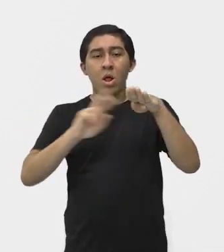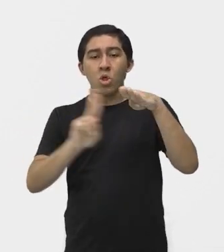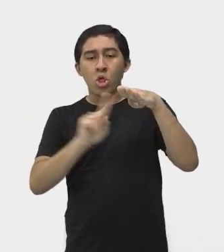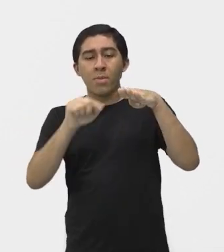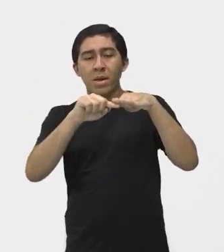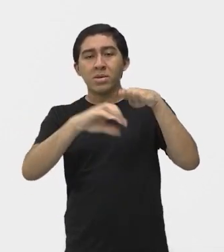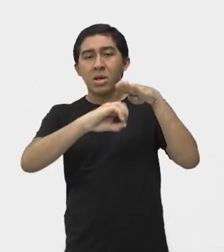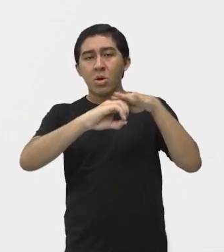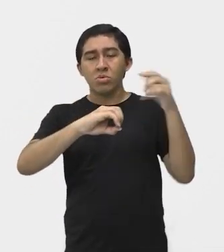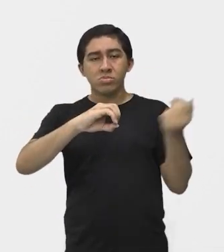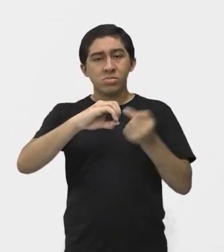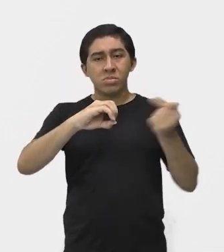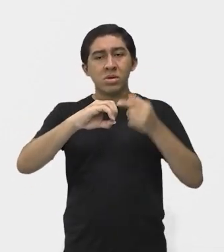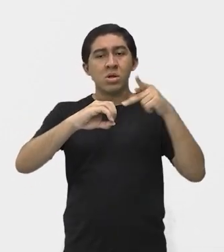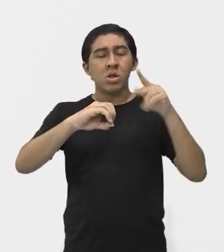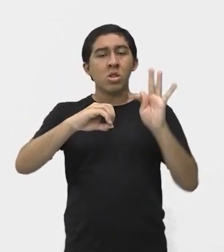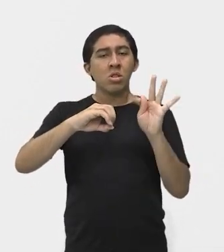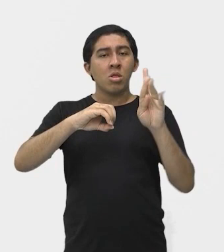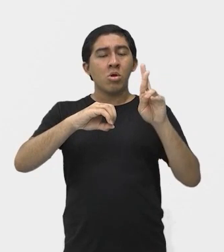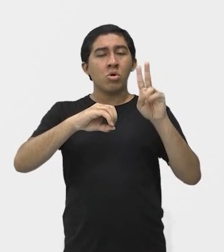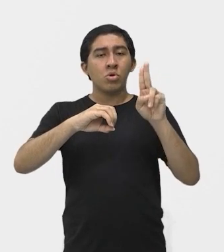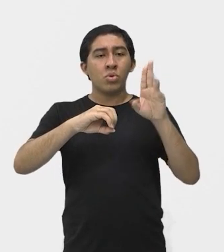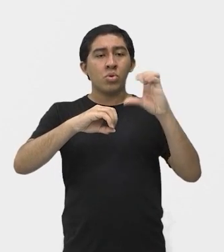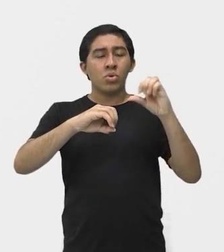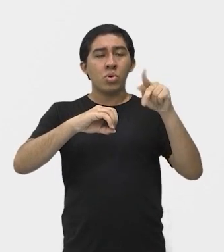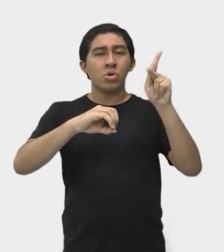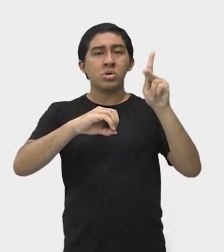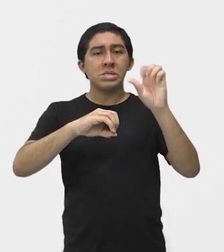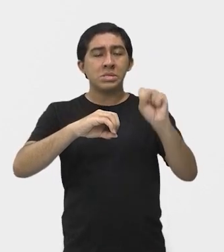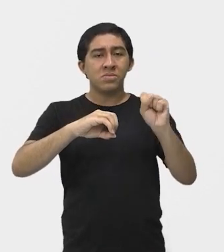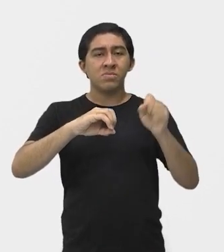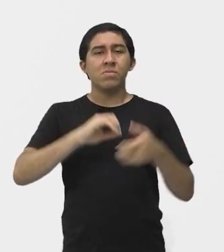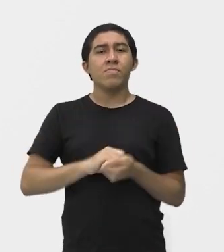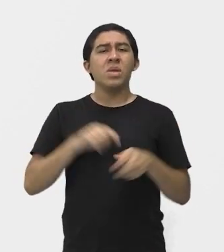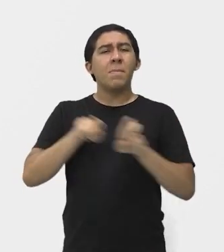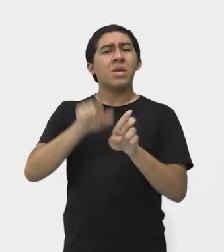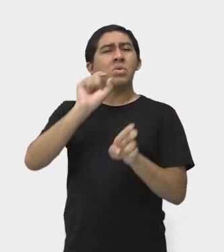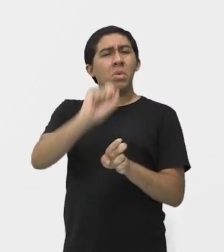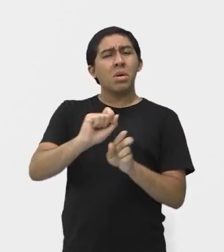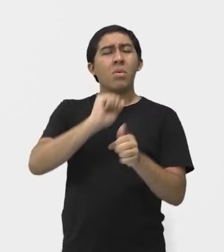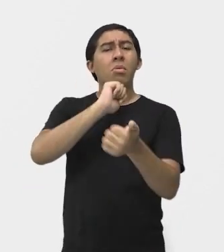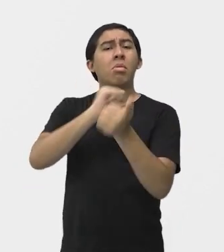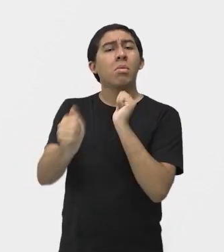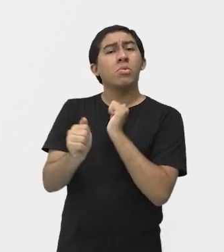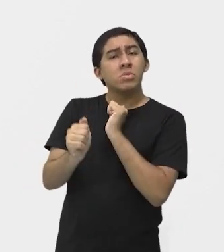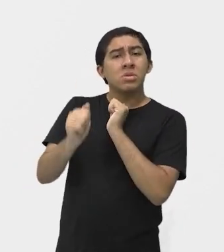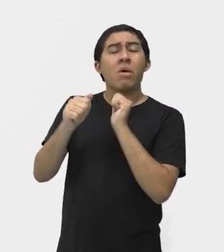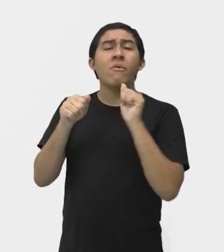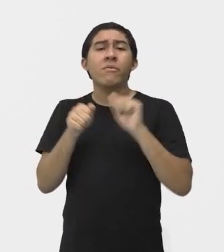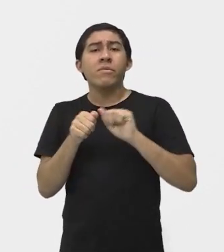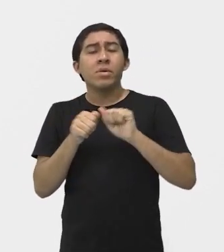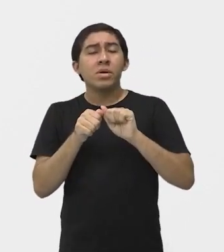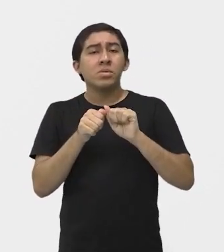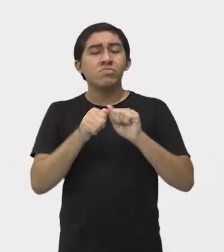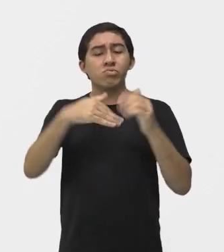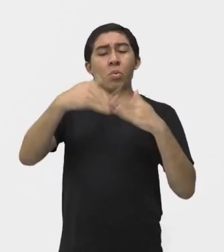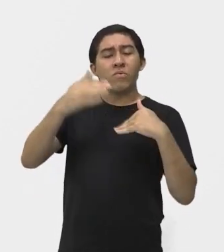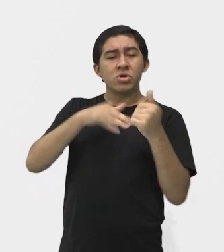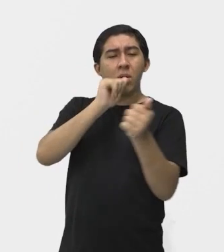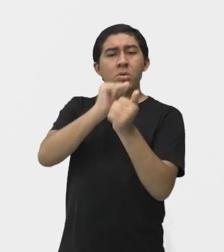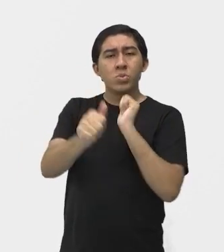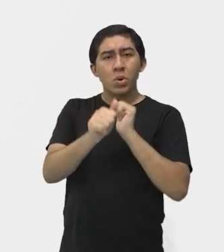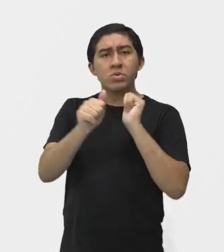ok? Nessa prancha, o que o atleta faz, professor? Olha só, relembra, ele vai fazer manobras, né? As manobras